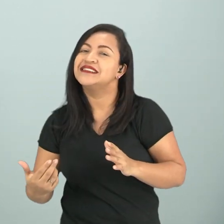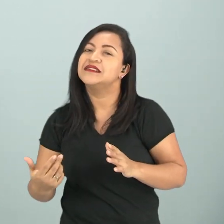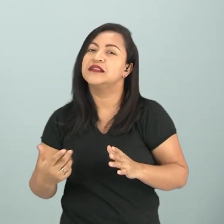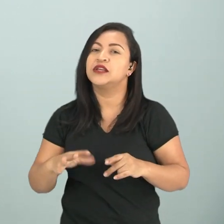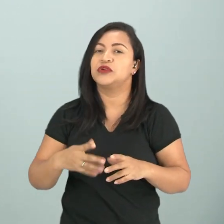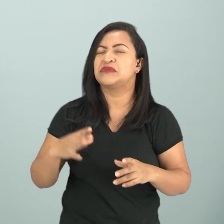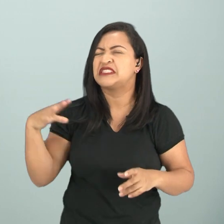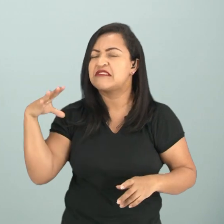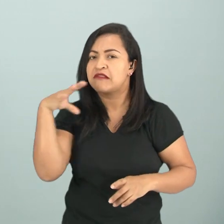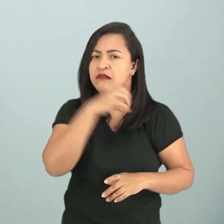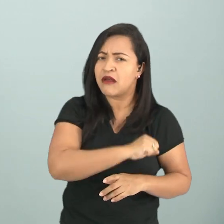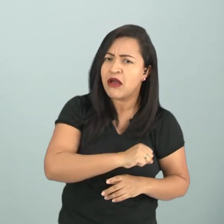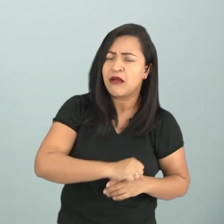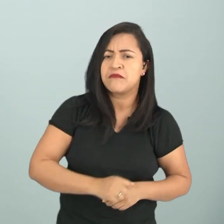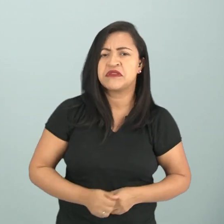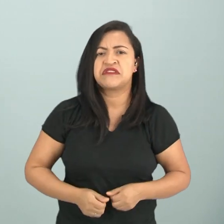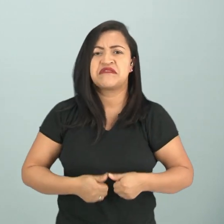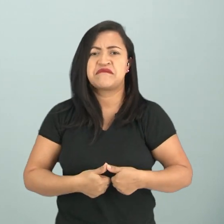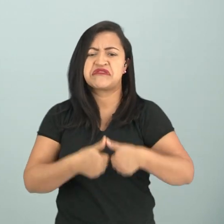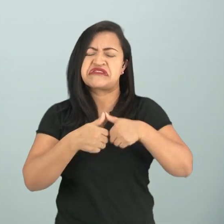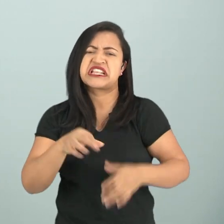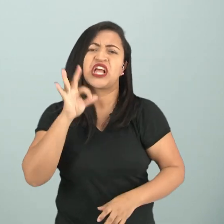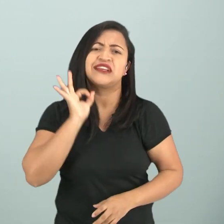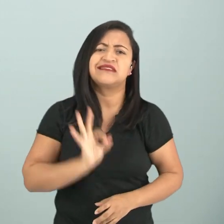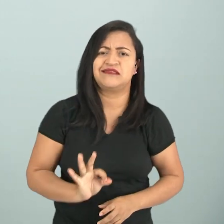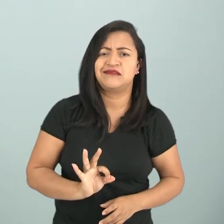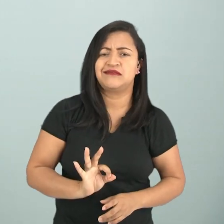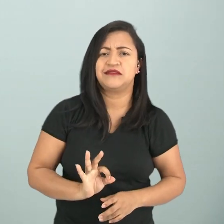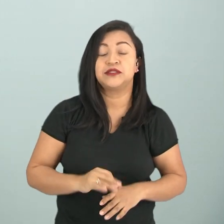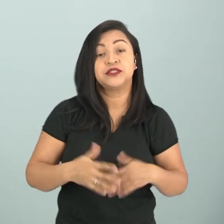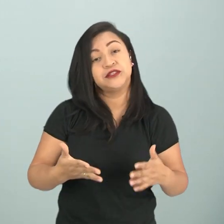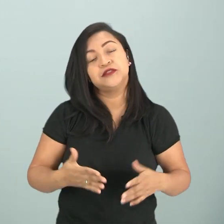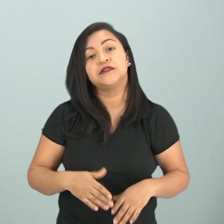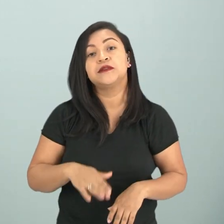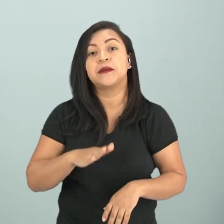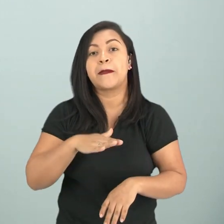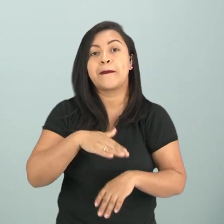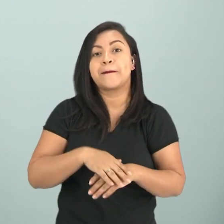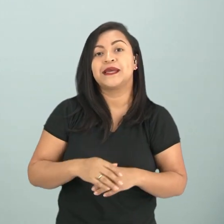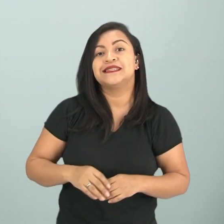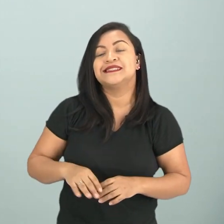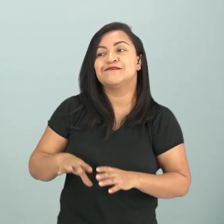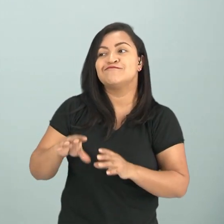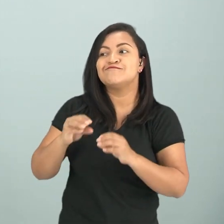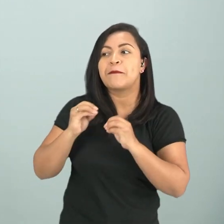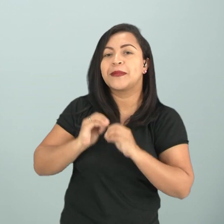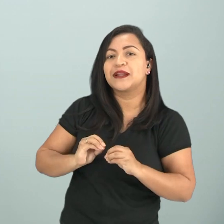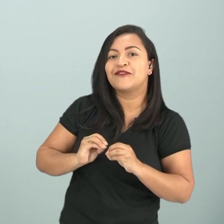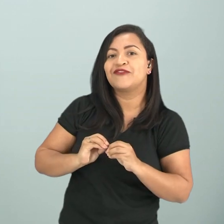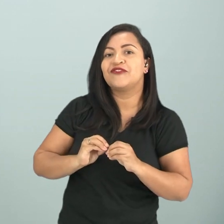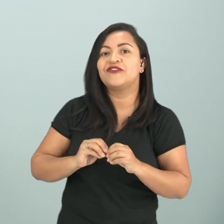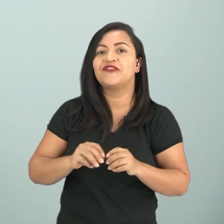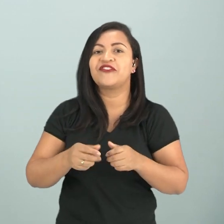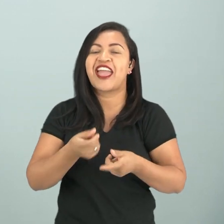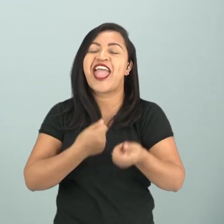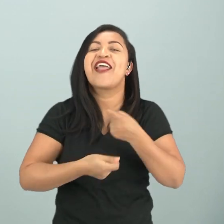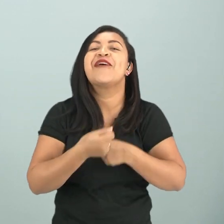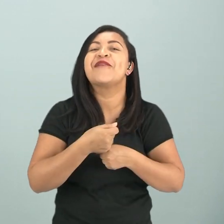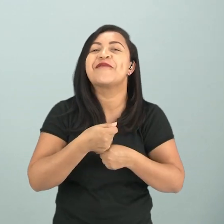linguagem mais rápida, mais precisa, não é isso? E mais poupada, a economia de palavras.